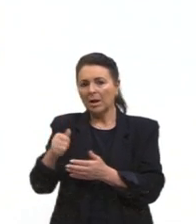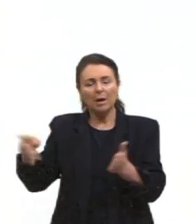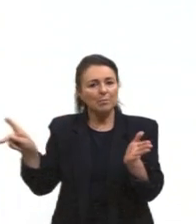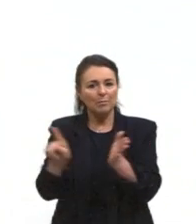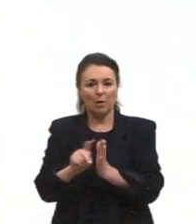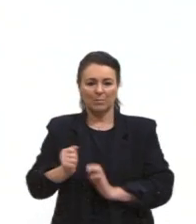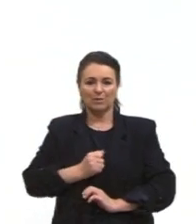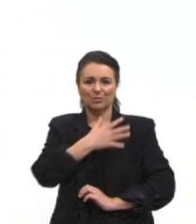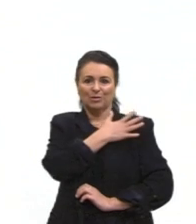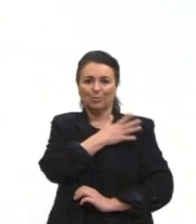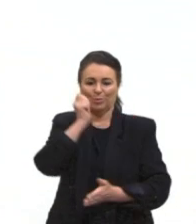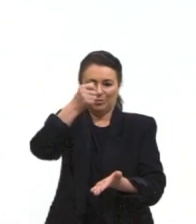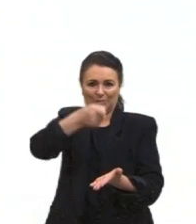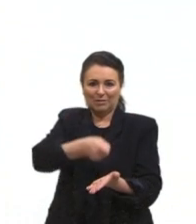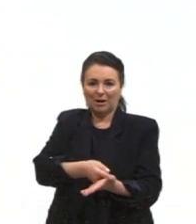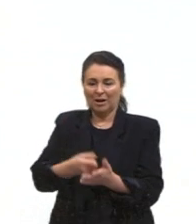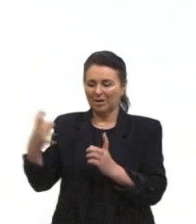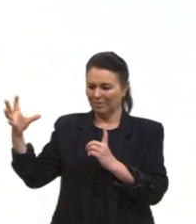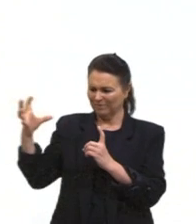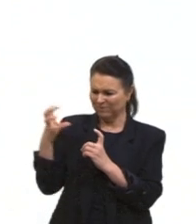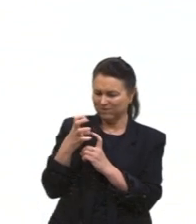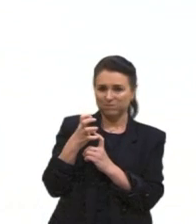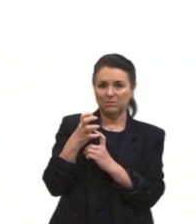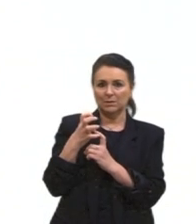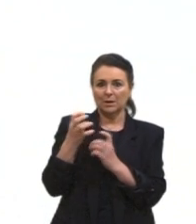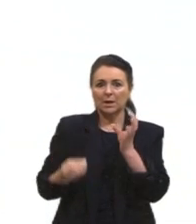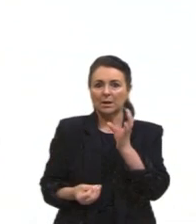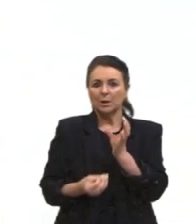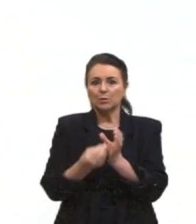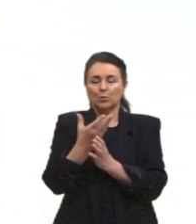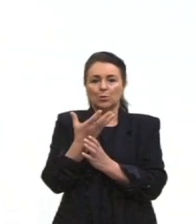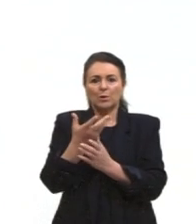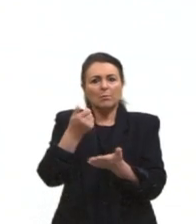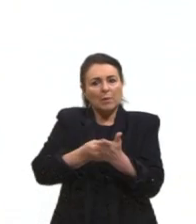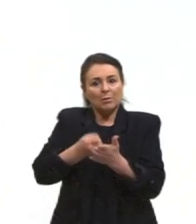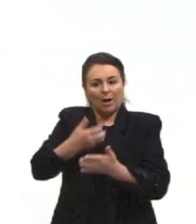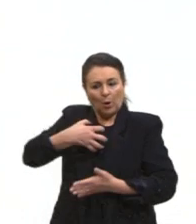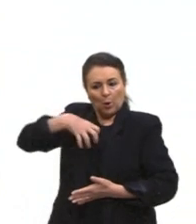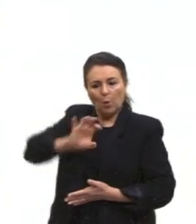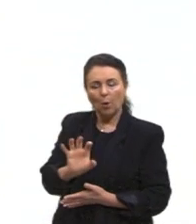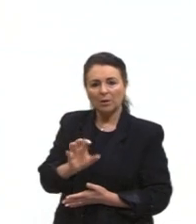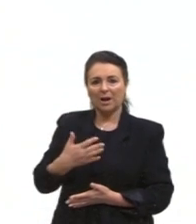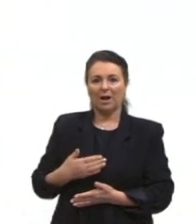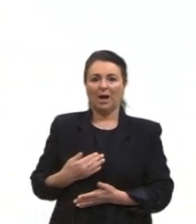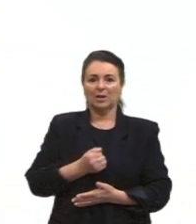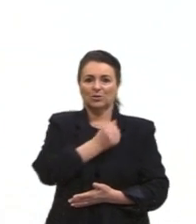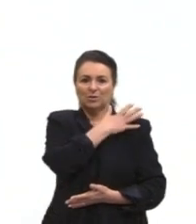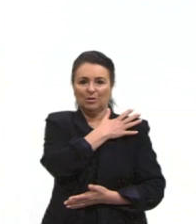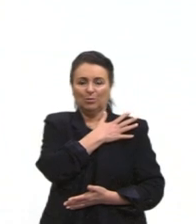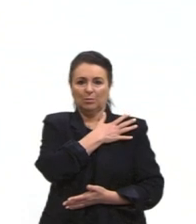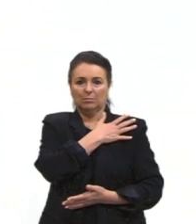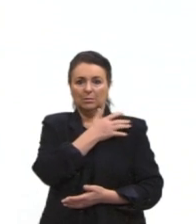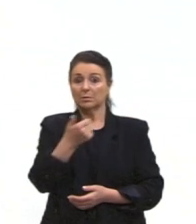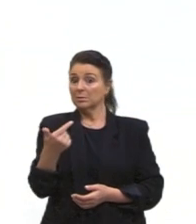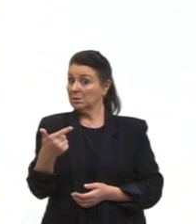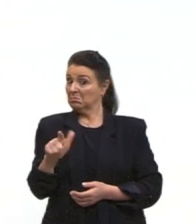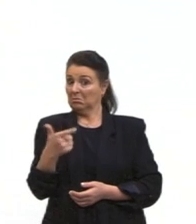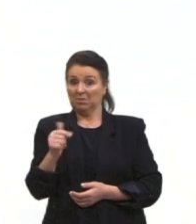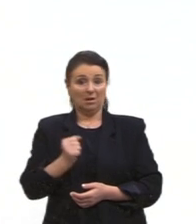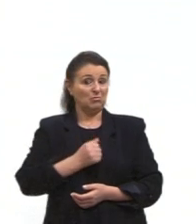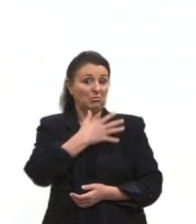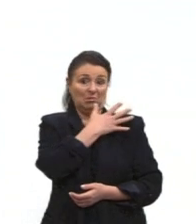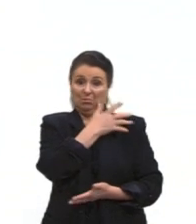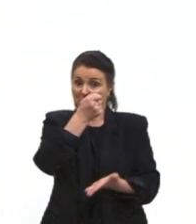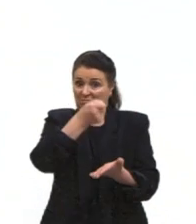repressão e ela surge só para lutar contra a ditadura militar. Então, se não houvesse ditadura, não haveria